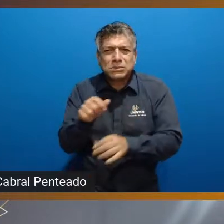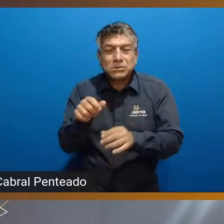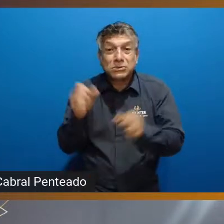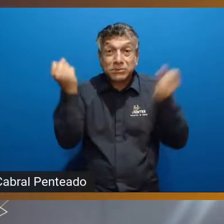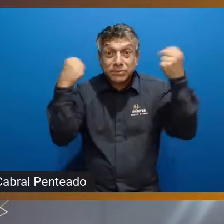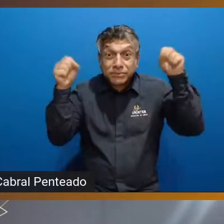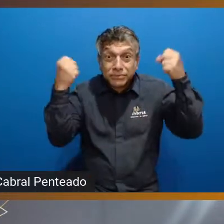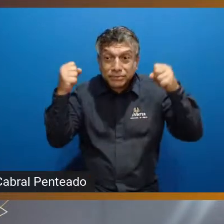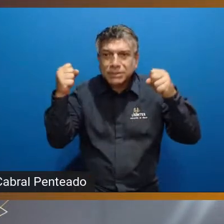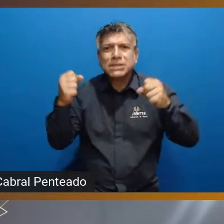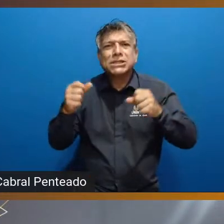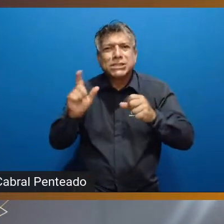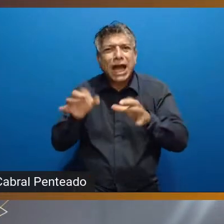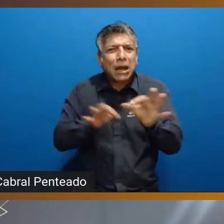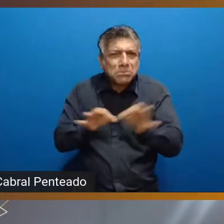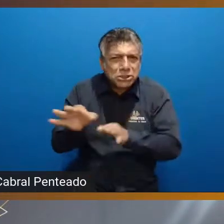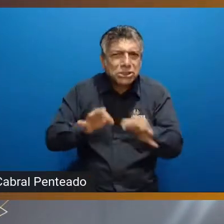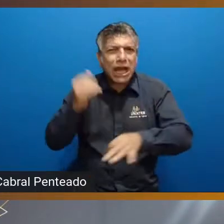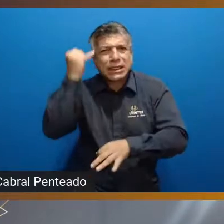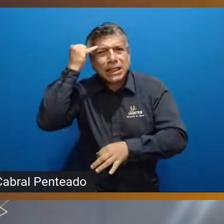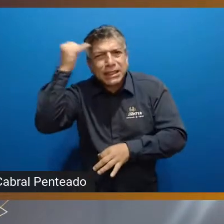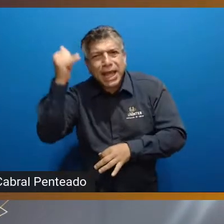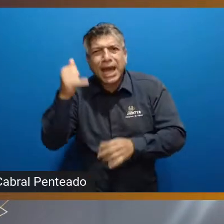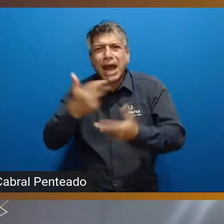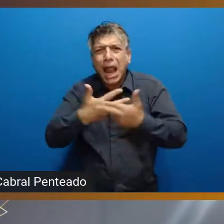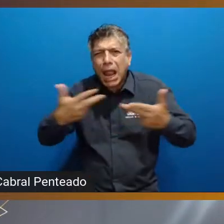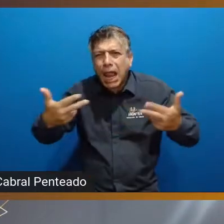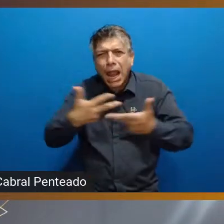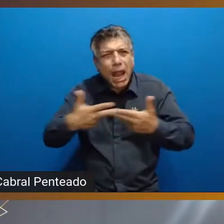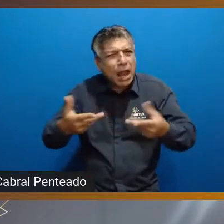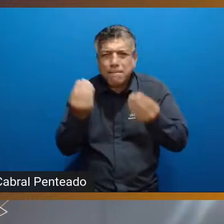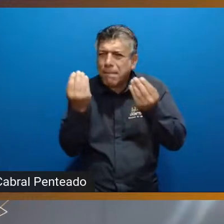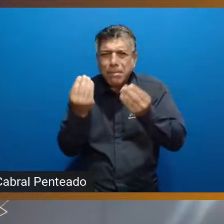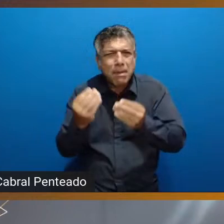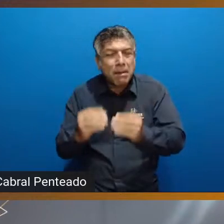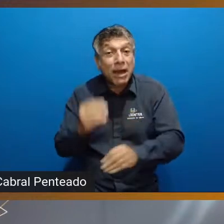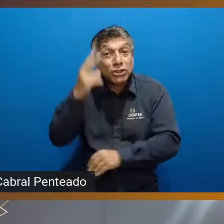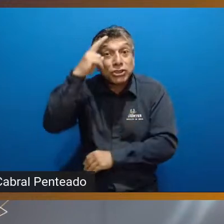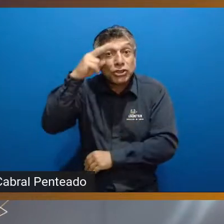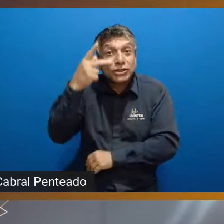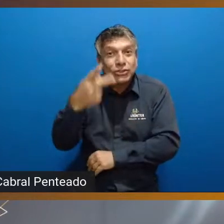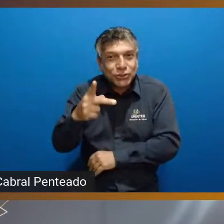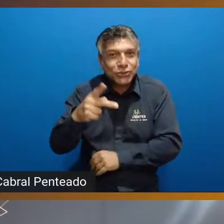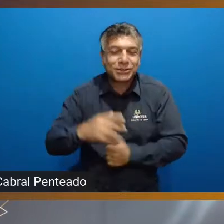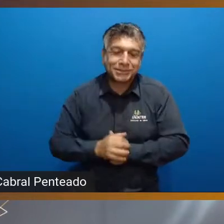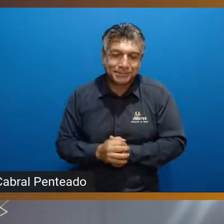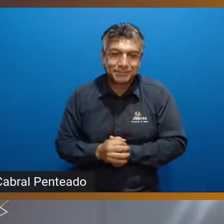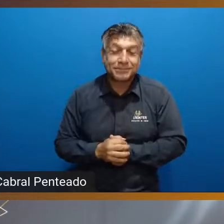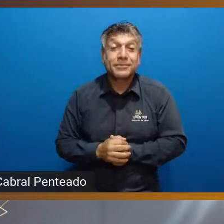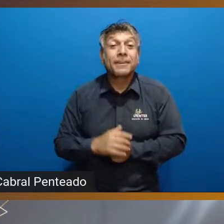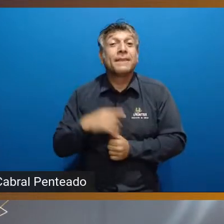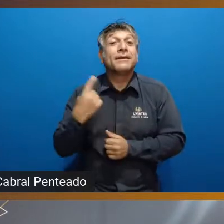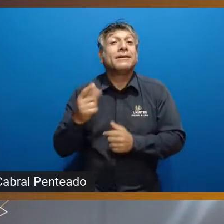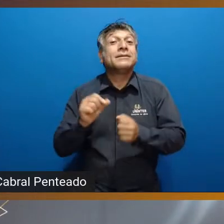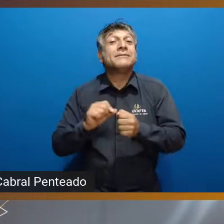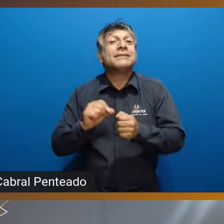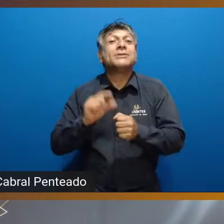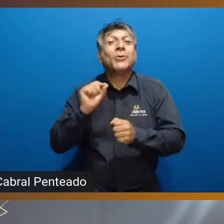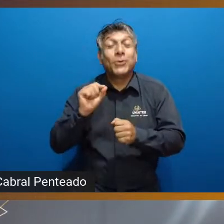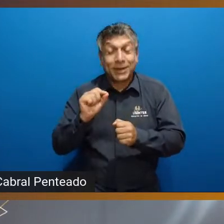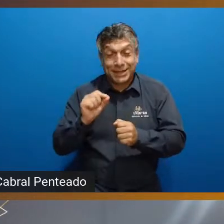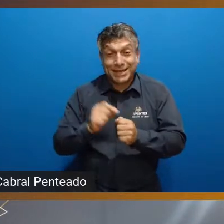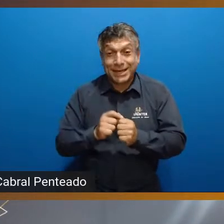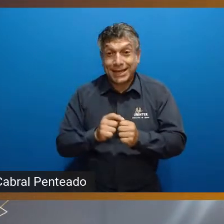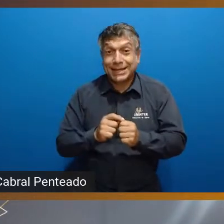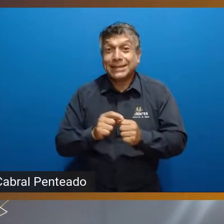juntamente com isso, nós, junto do departamento de ingresso, nós estamos trazendo a plataforma de empregabilidade, a